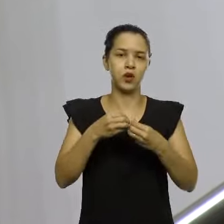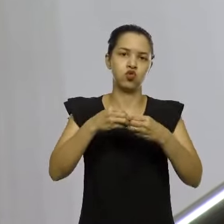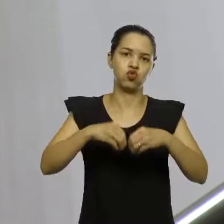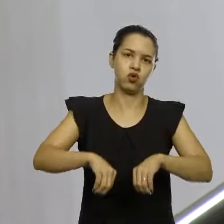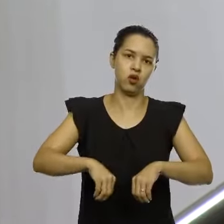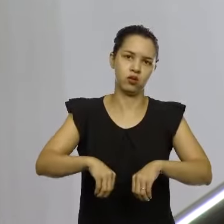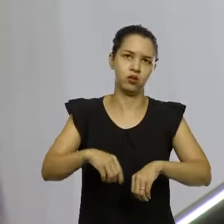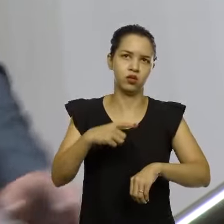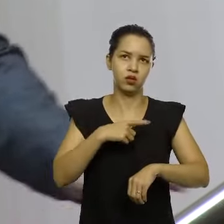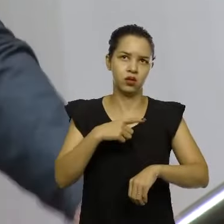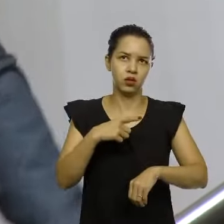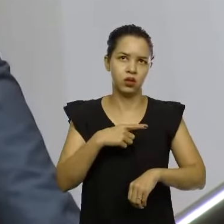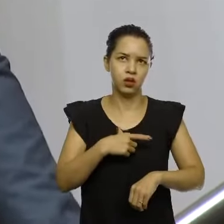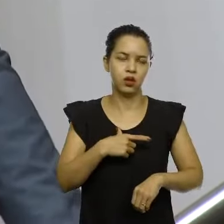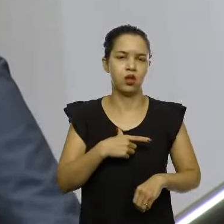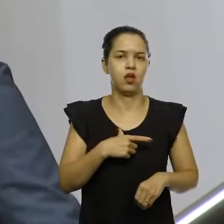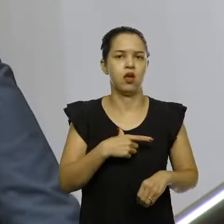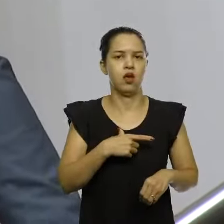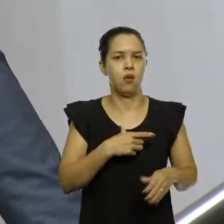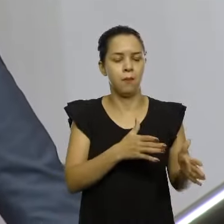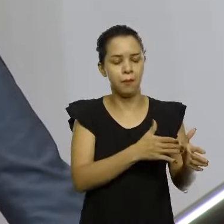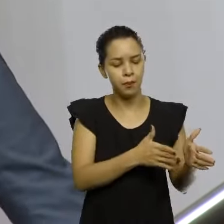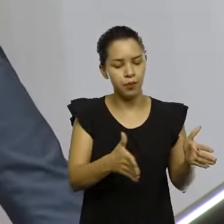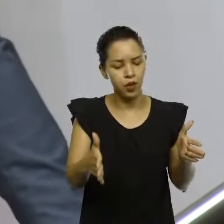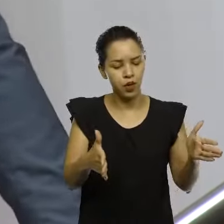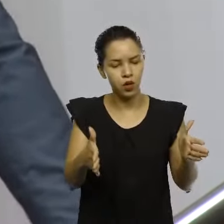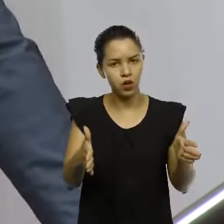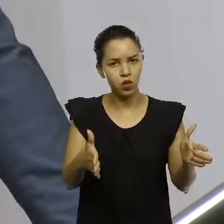fases, duas fases bem distintas da minha vida aqui,